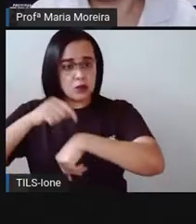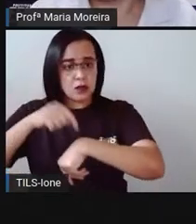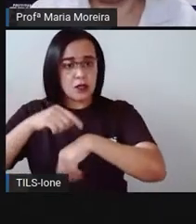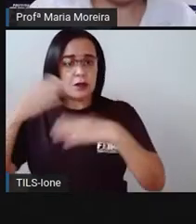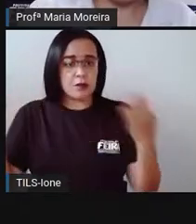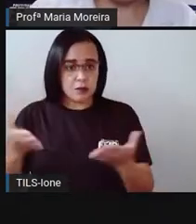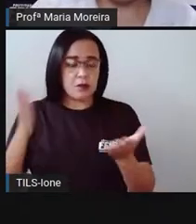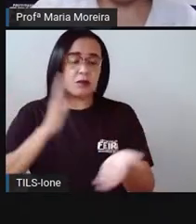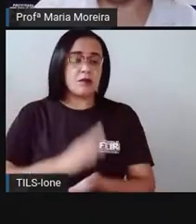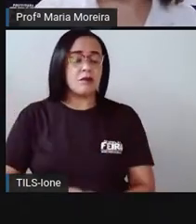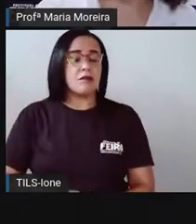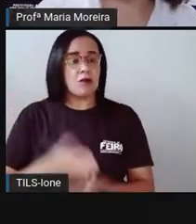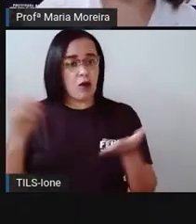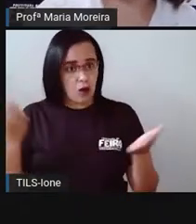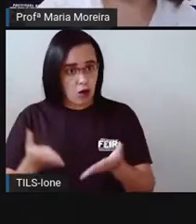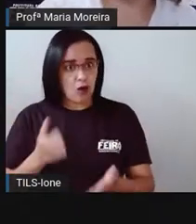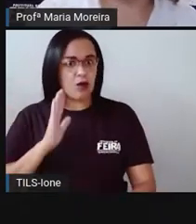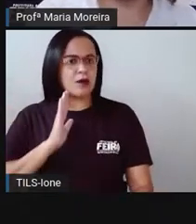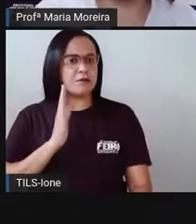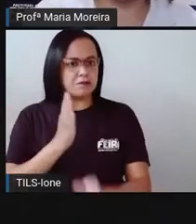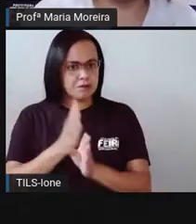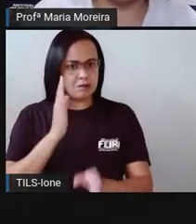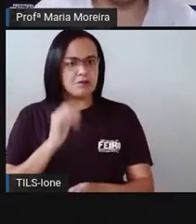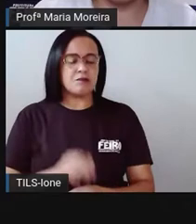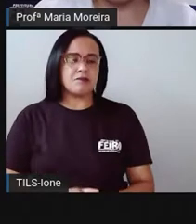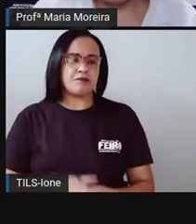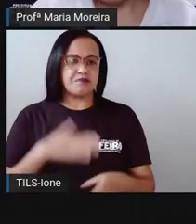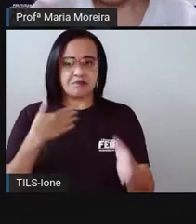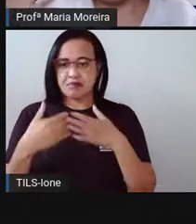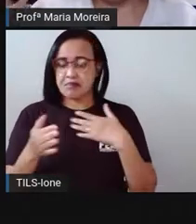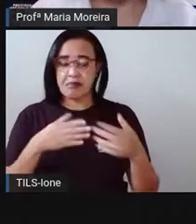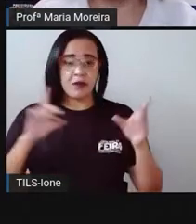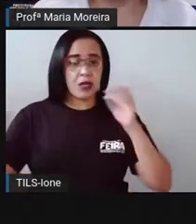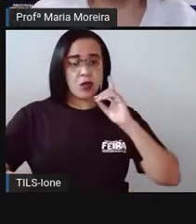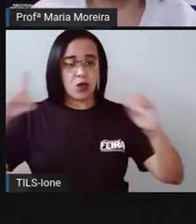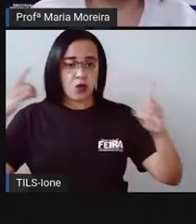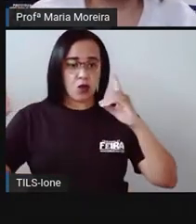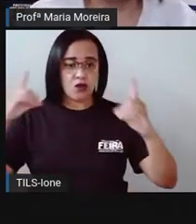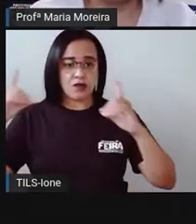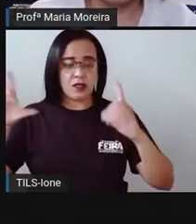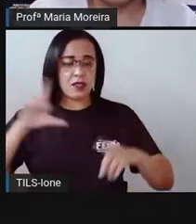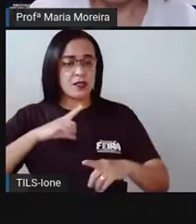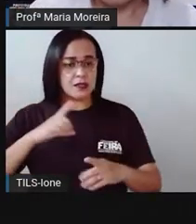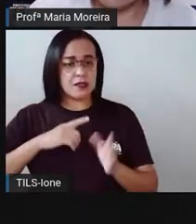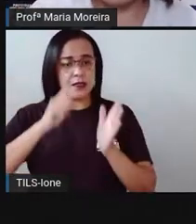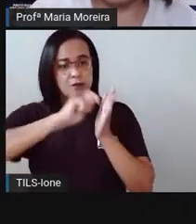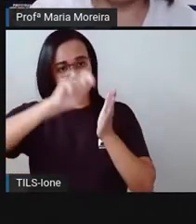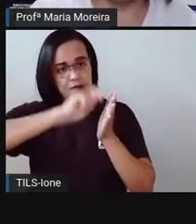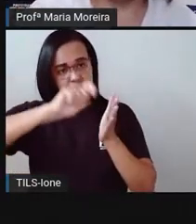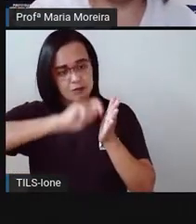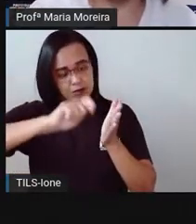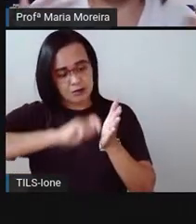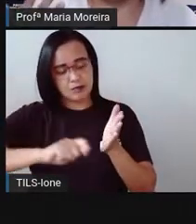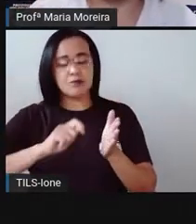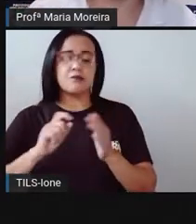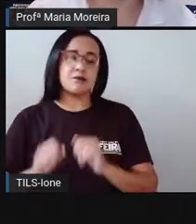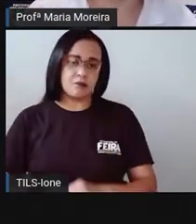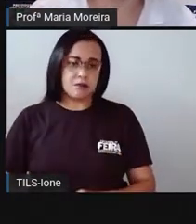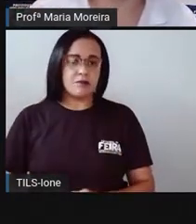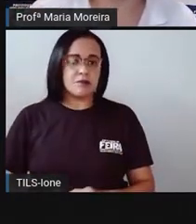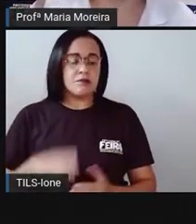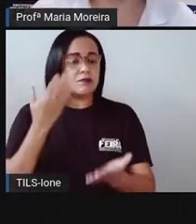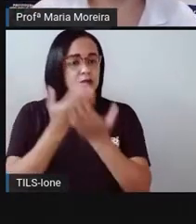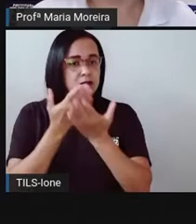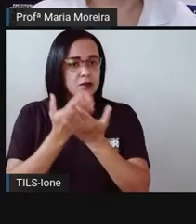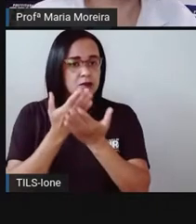nesse vídeo, Qualquer dúvida, anota aí no caderninho, para quando for a semana do sim, né? Lá na escola, quando você estiver na